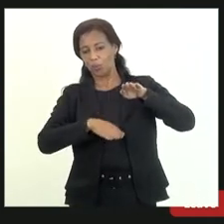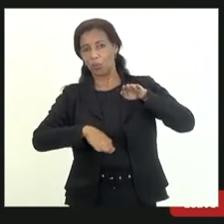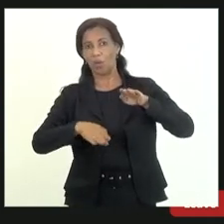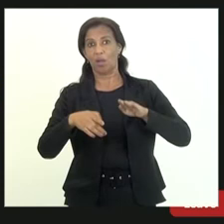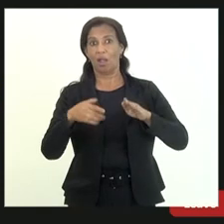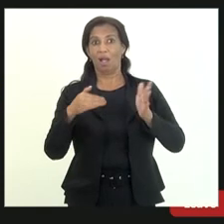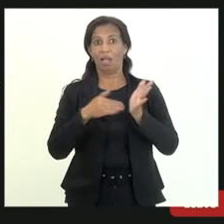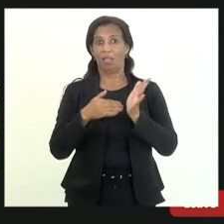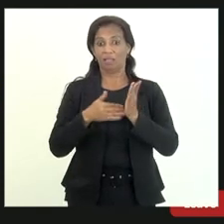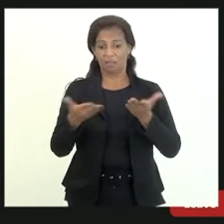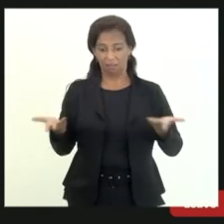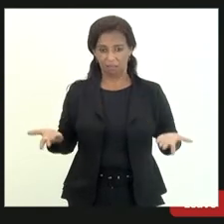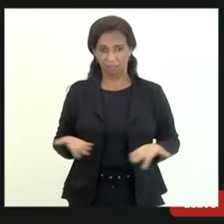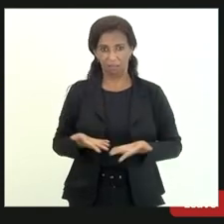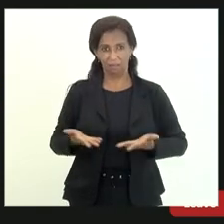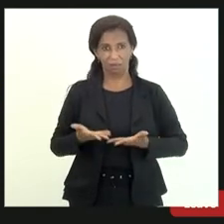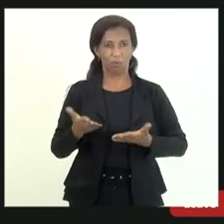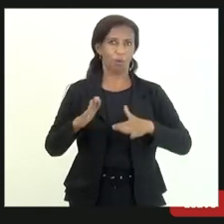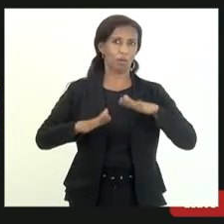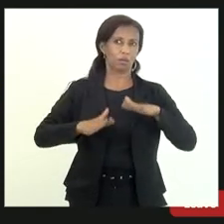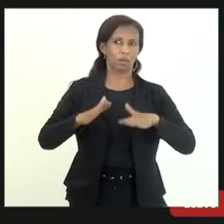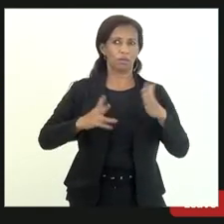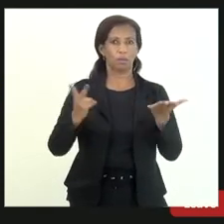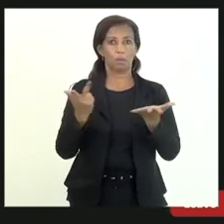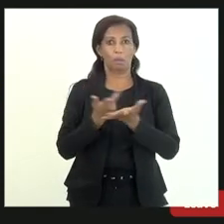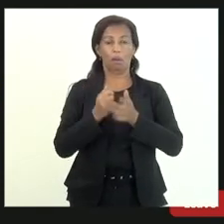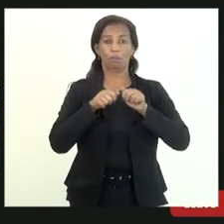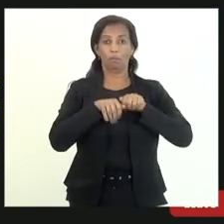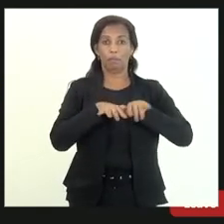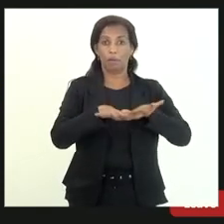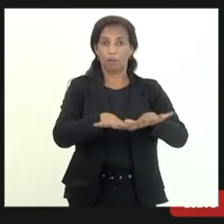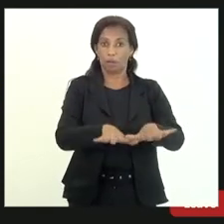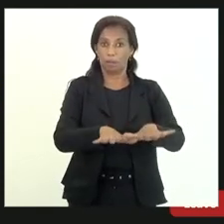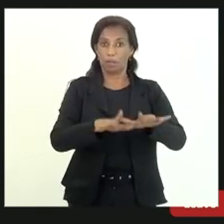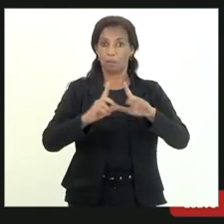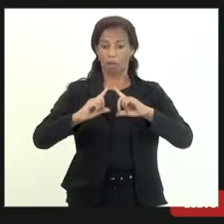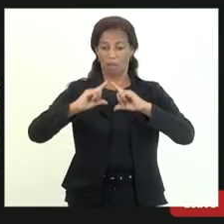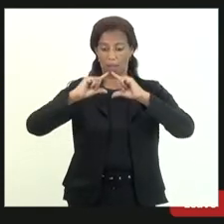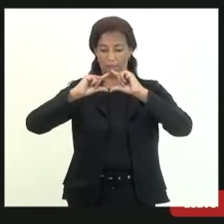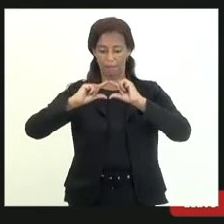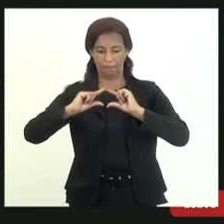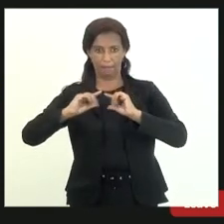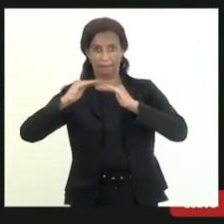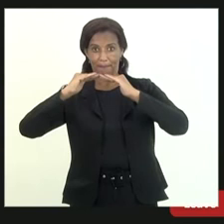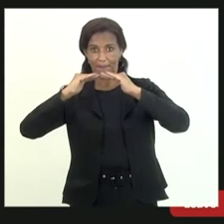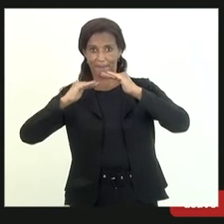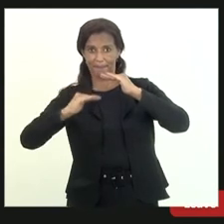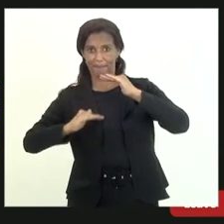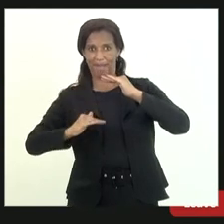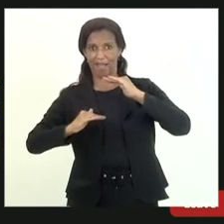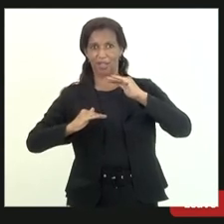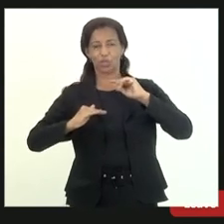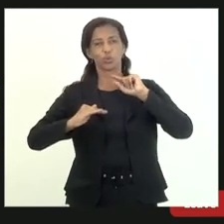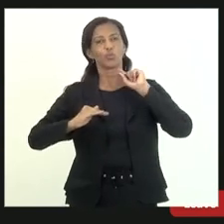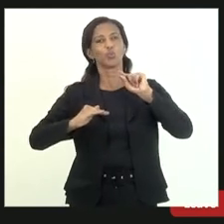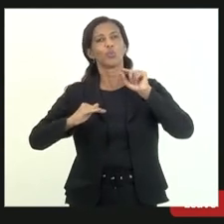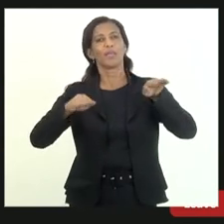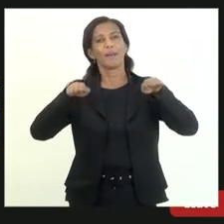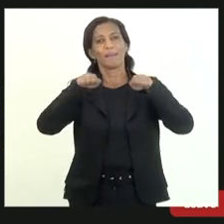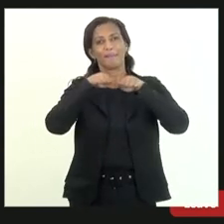até o presente momento talvez por um efeito da pandemia está um pouco abaixo do que parecia ser a média